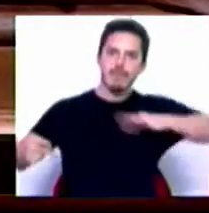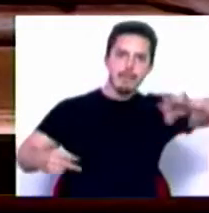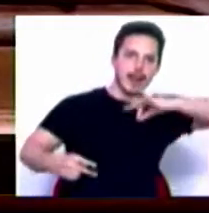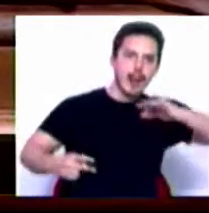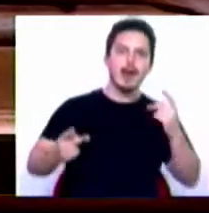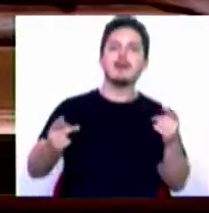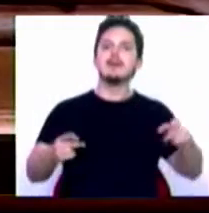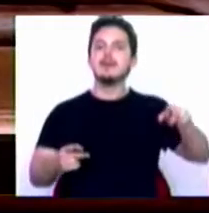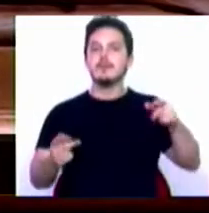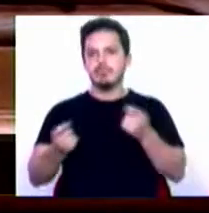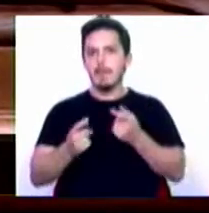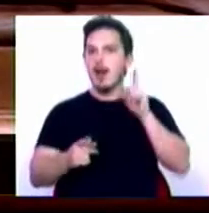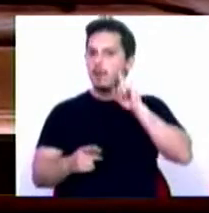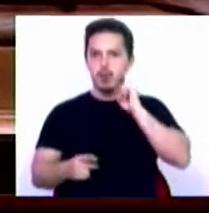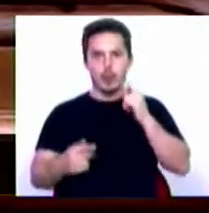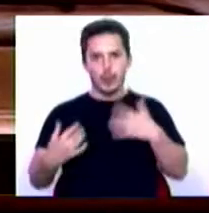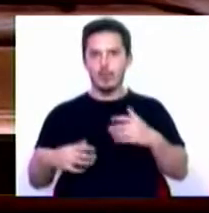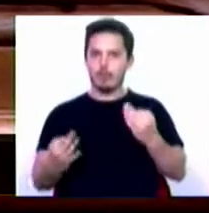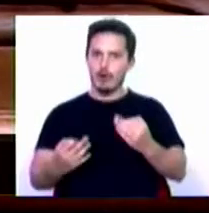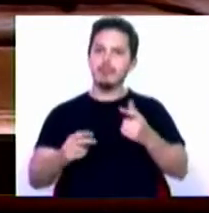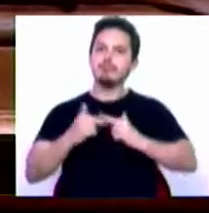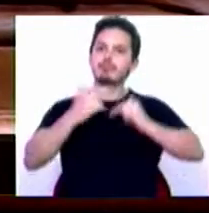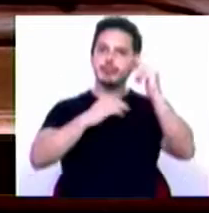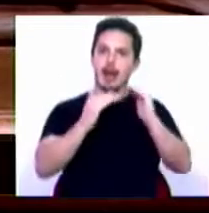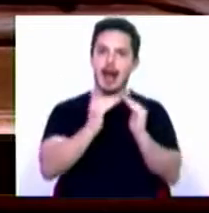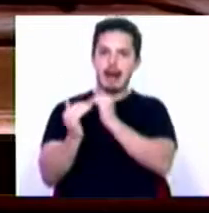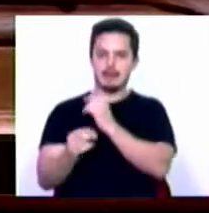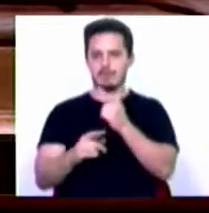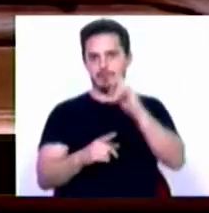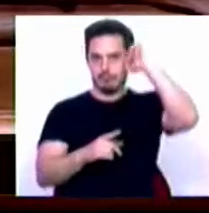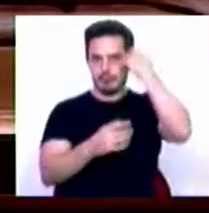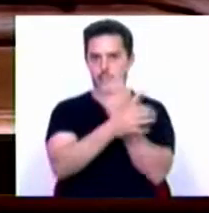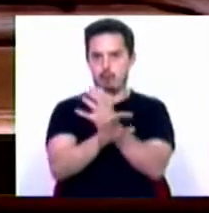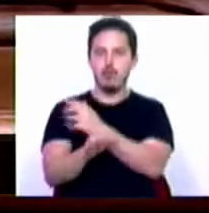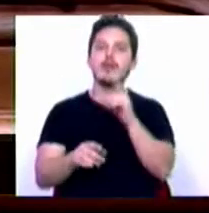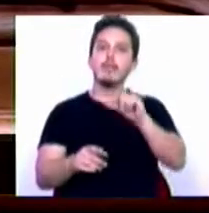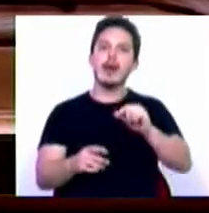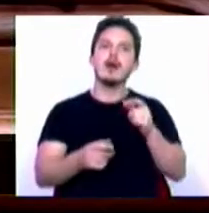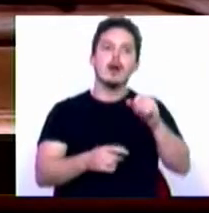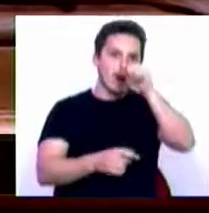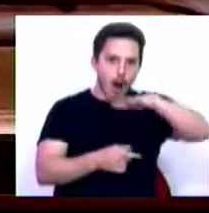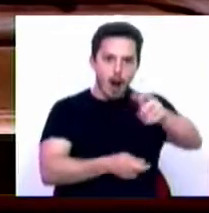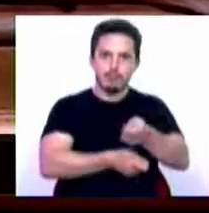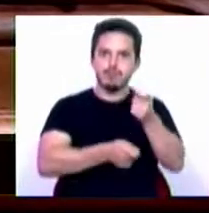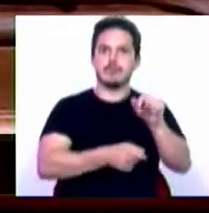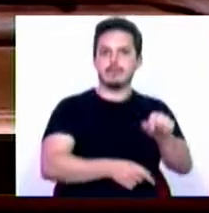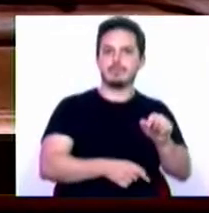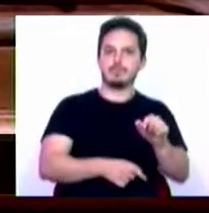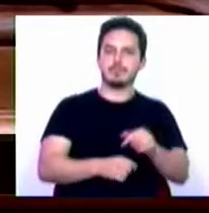e que foi particularmente importante na reconstrução das habitações atingidas e também nos recursos agrícolas de autossubsistência.